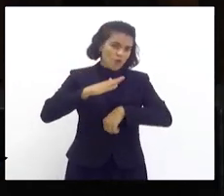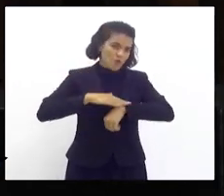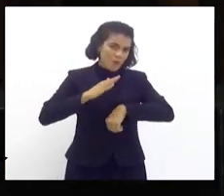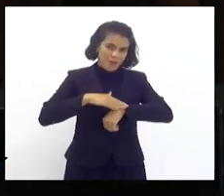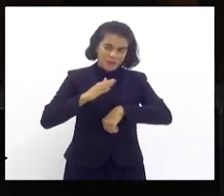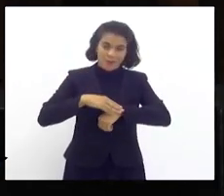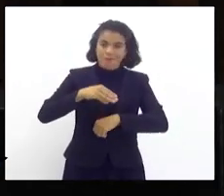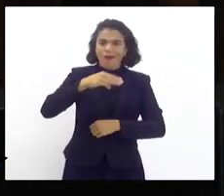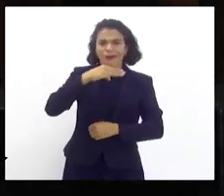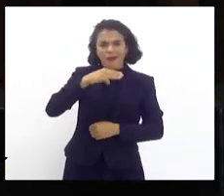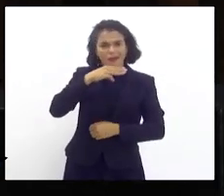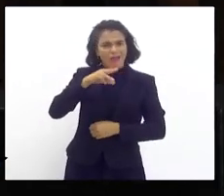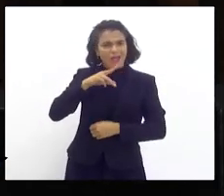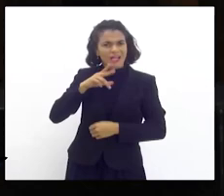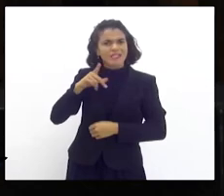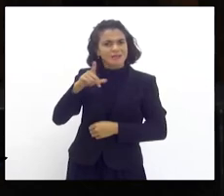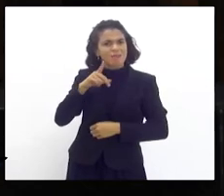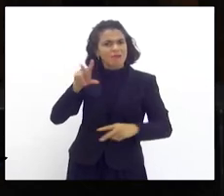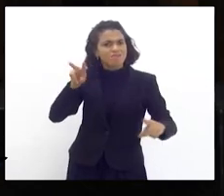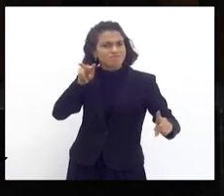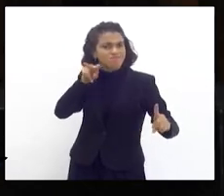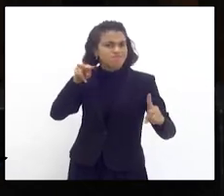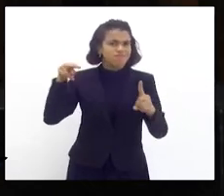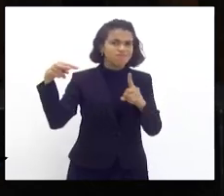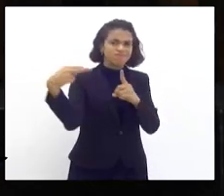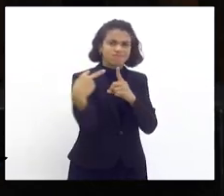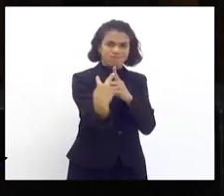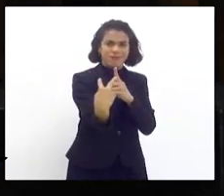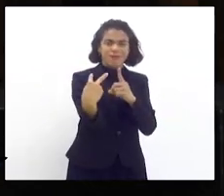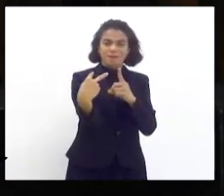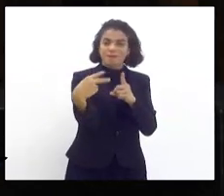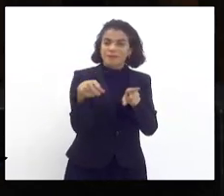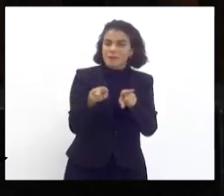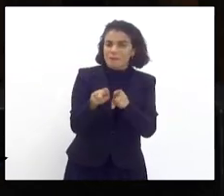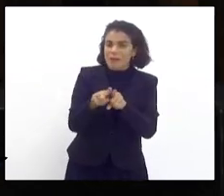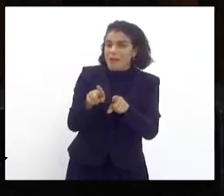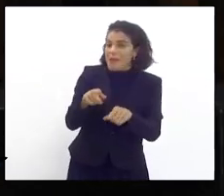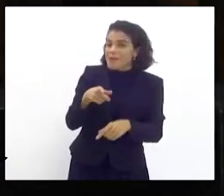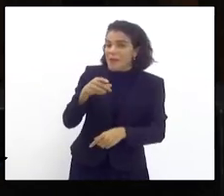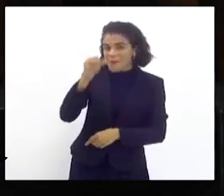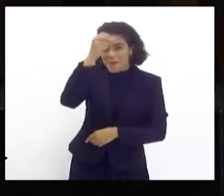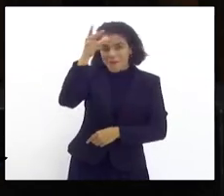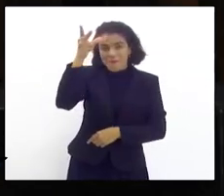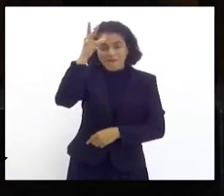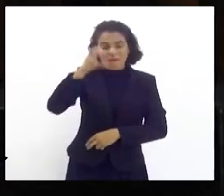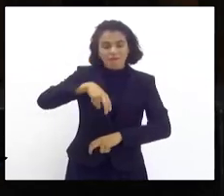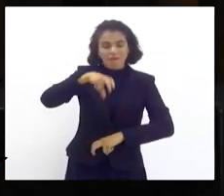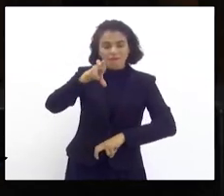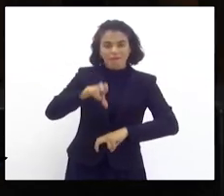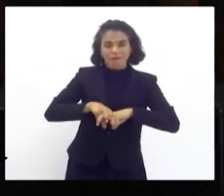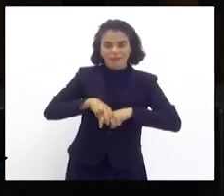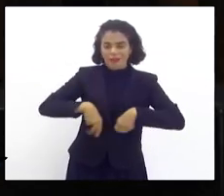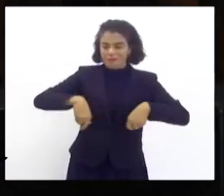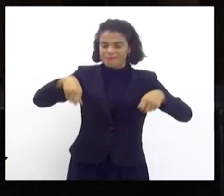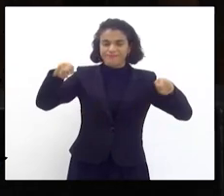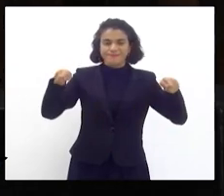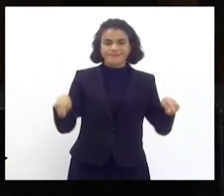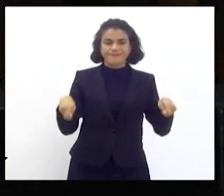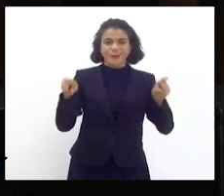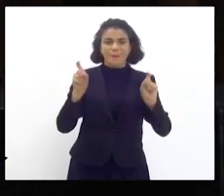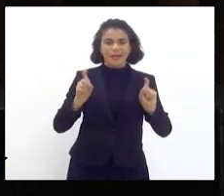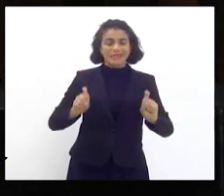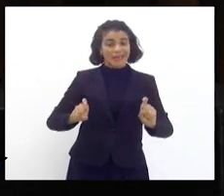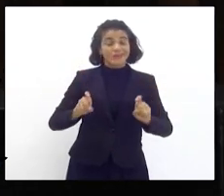Hoje Mangaratiba tem voz no Estado do Rio de Janeiro, hoje Mangaratiba que não é mais que obrigação tem um prefeito na cadeira que irá encerrar o mandato